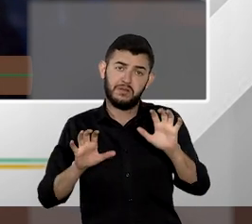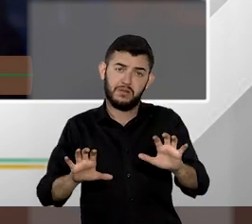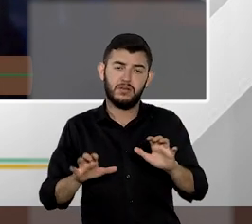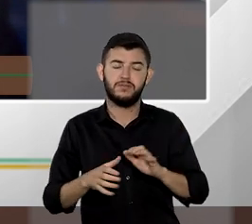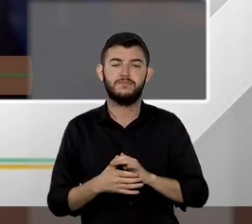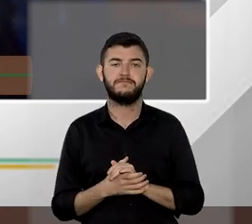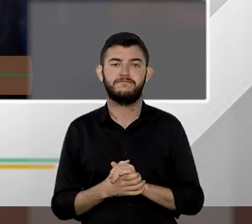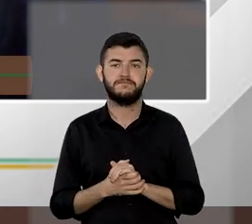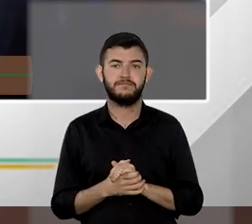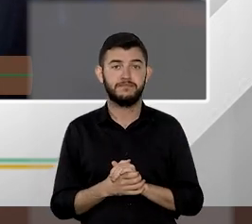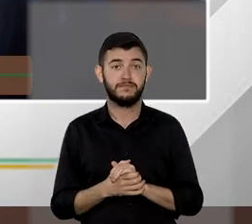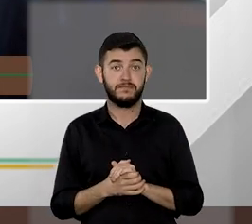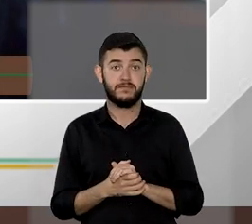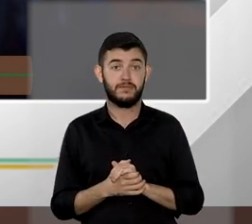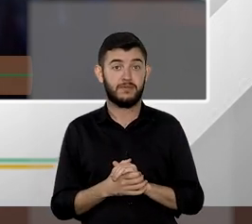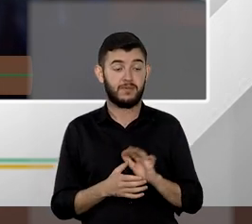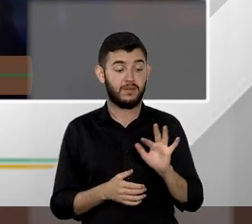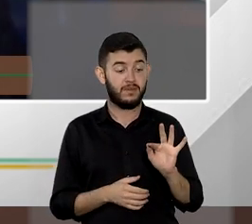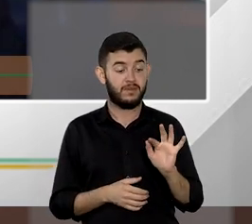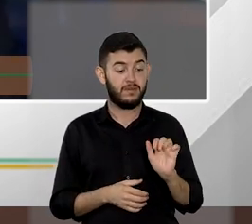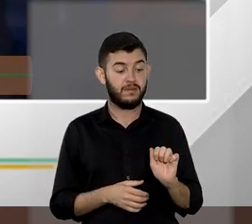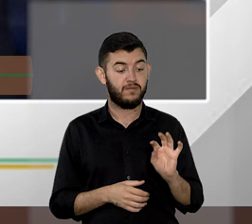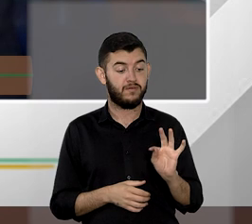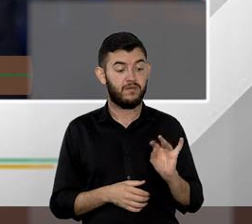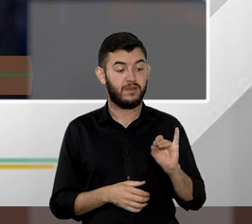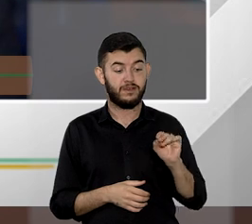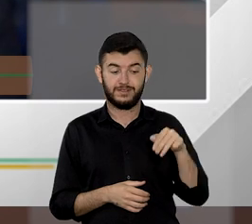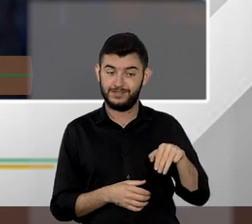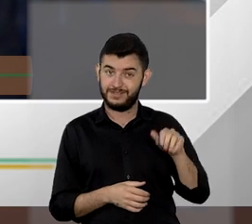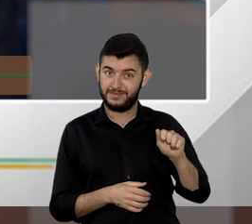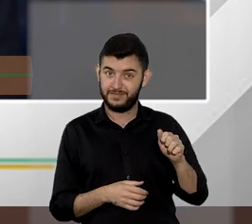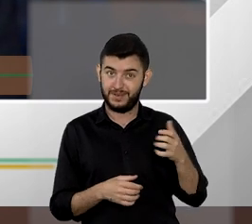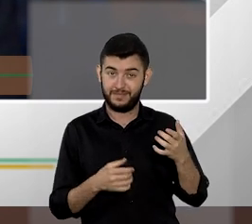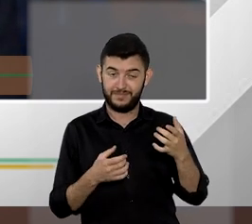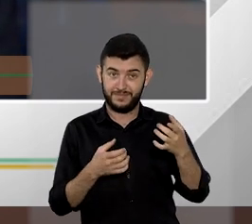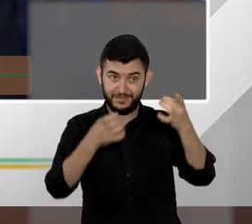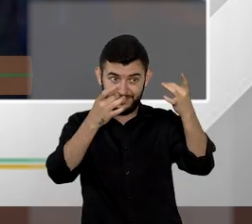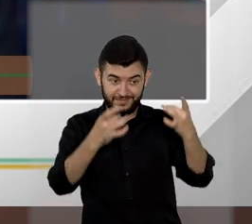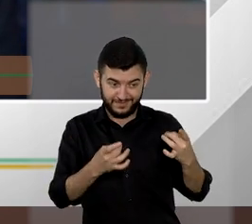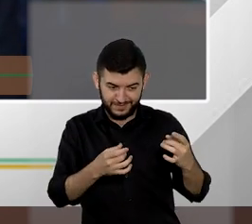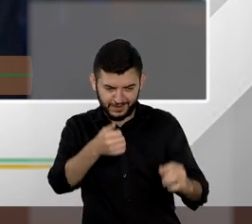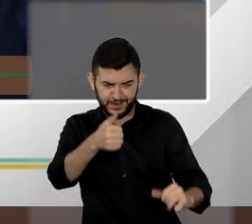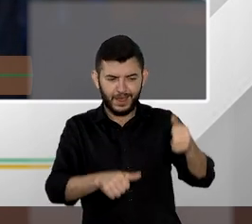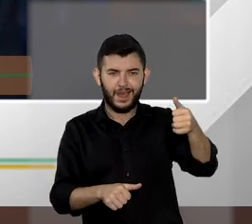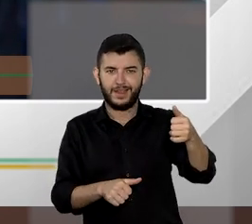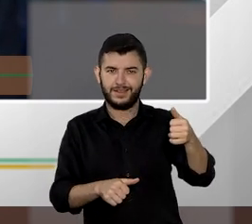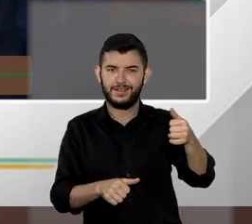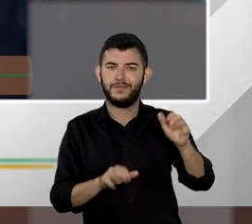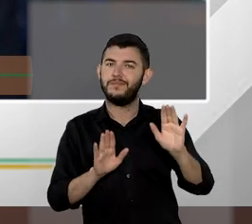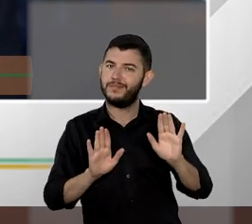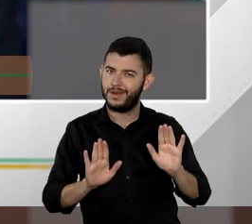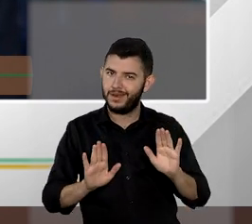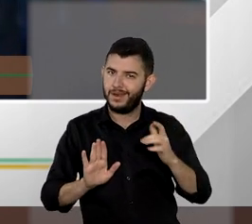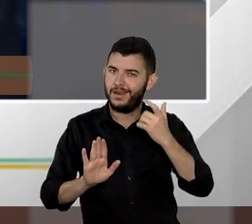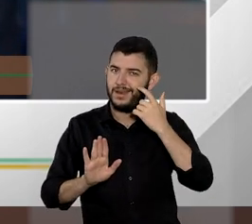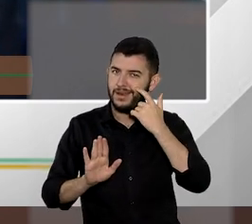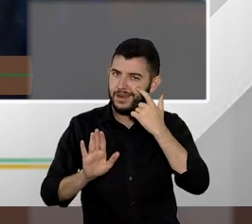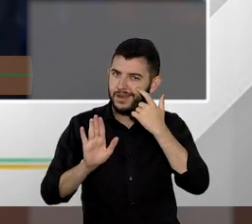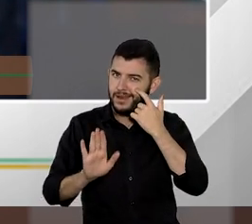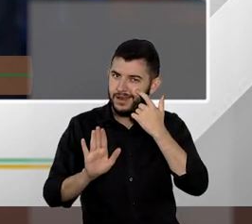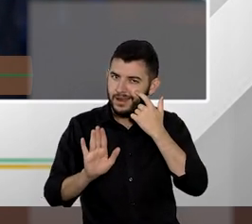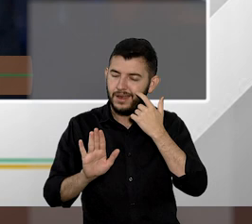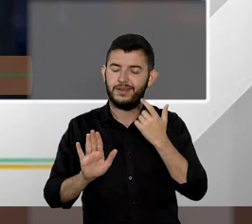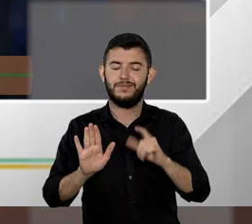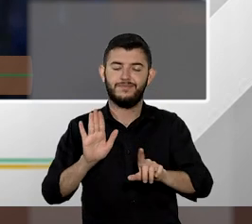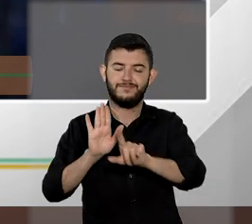essa análise Fátima ela será feita bom vamos ver como vem a lei vamos ver como vem essa lei regulamentadora a gente espera